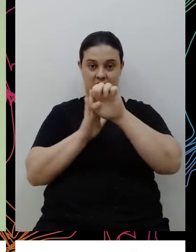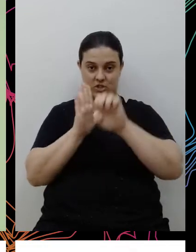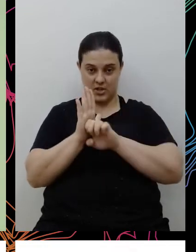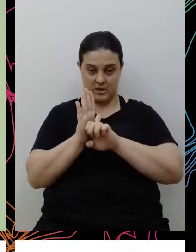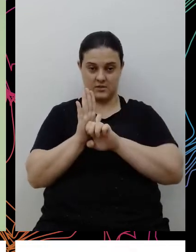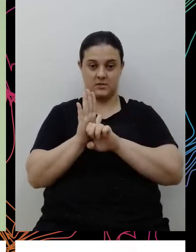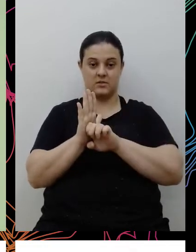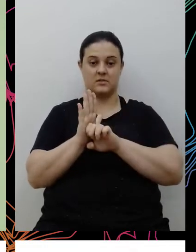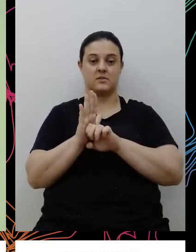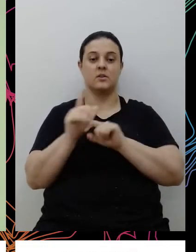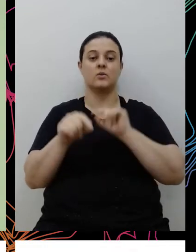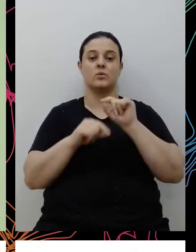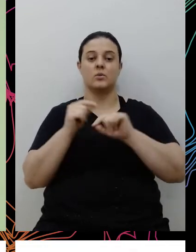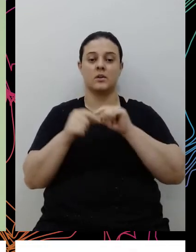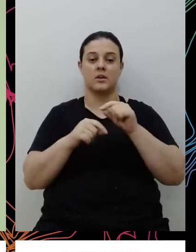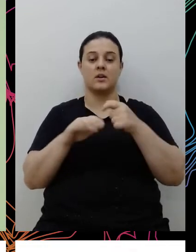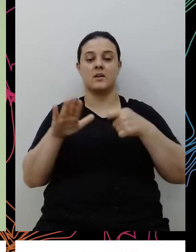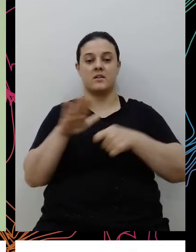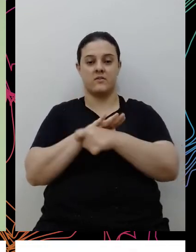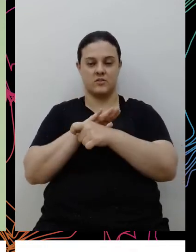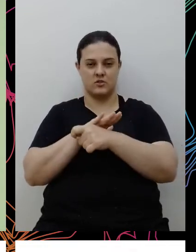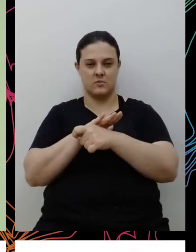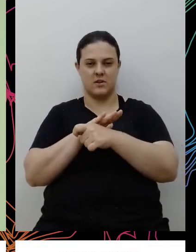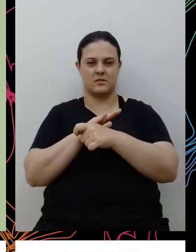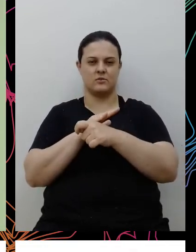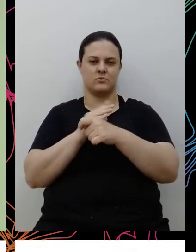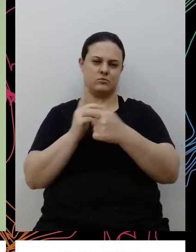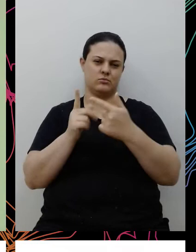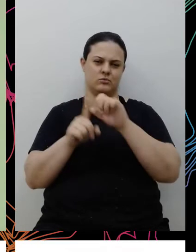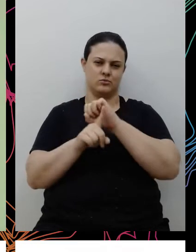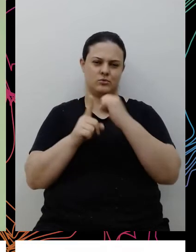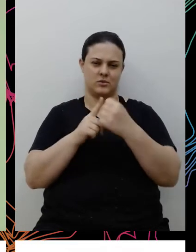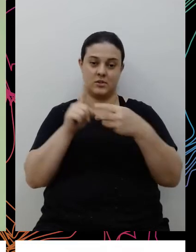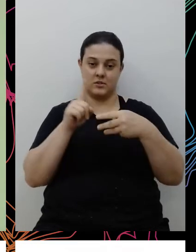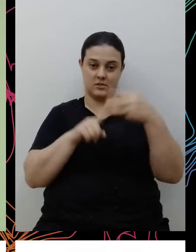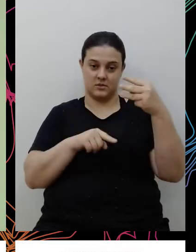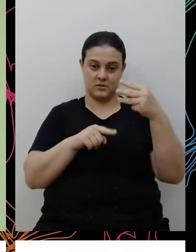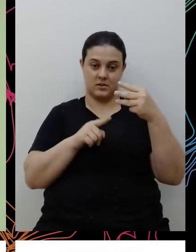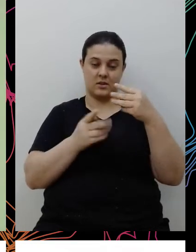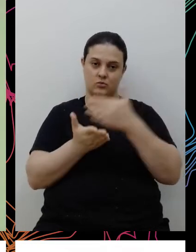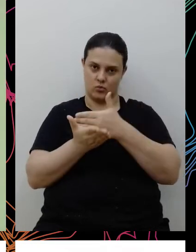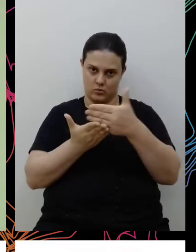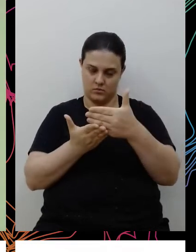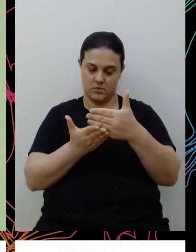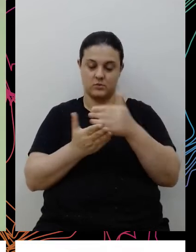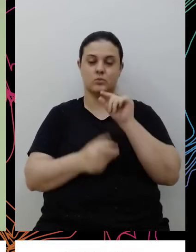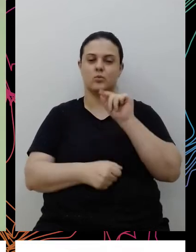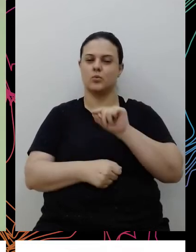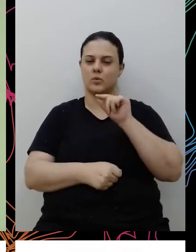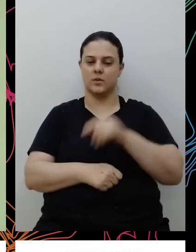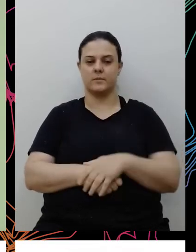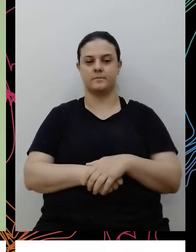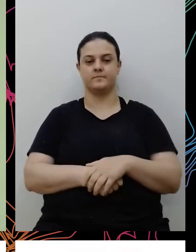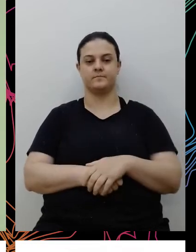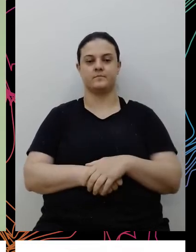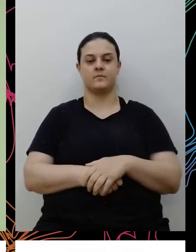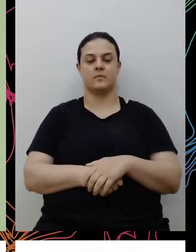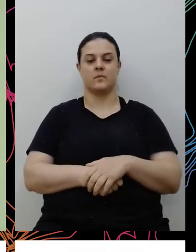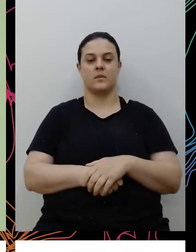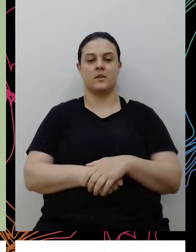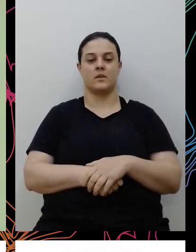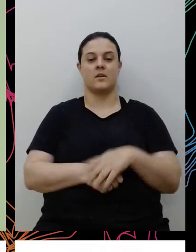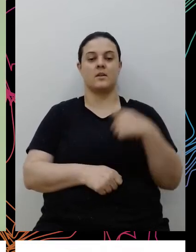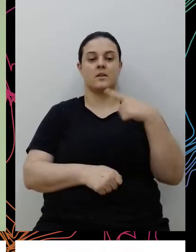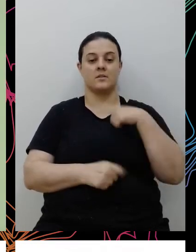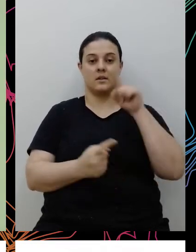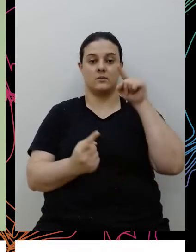editais de investimento social privado, são três editais iniciais, em que a gente por meio deles tem ali os